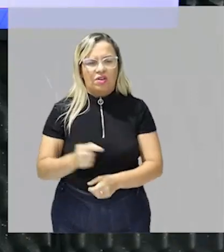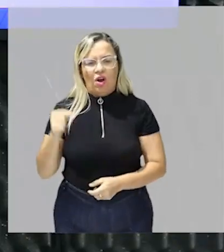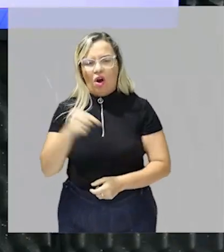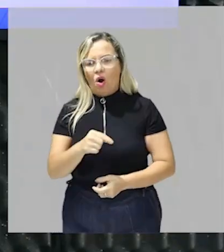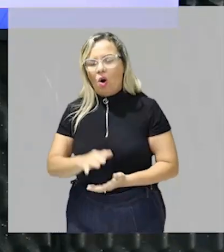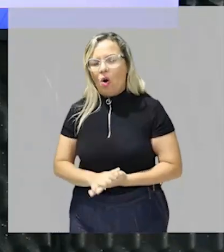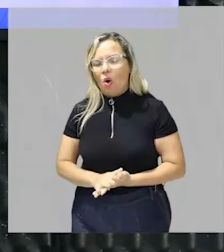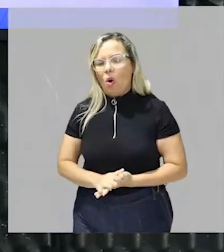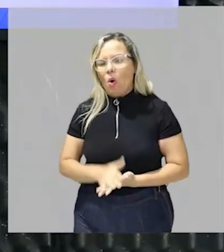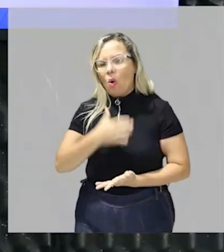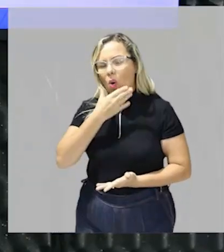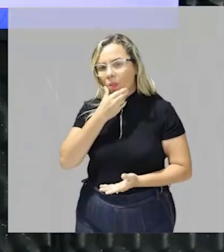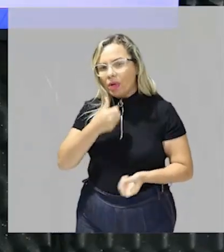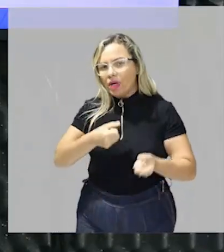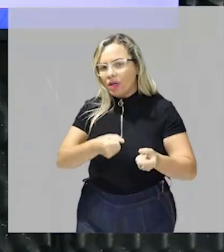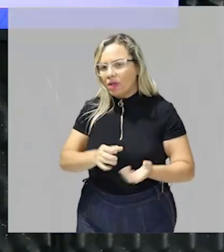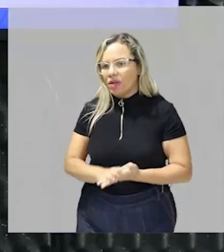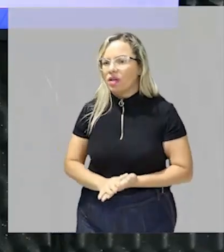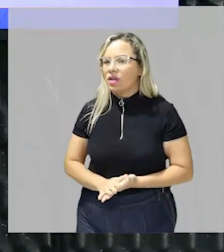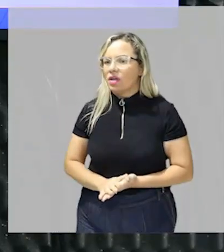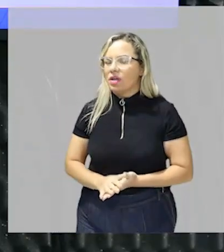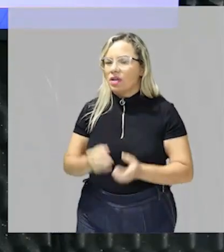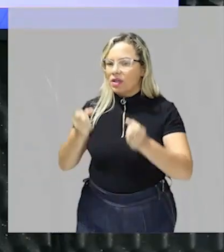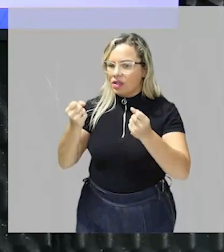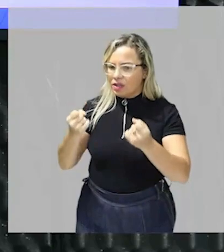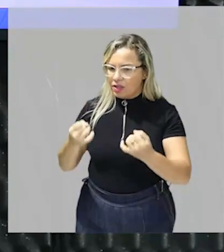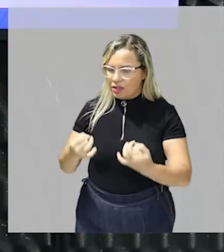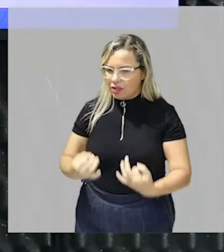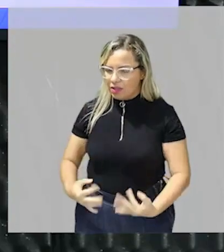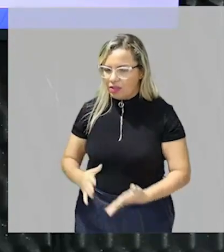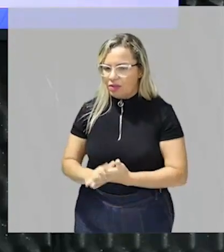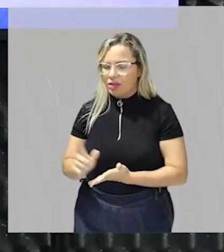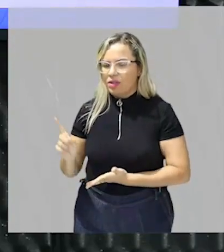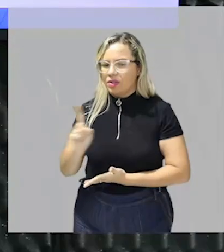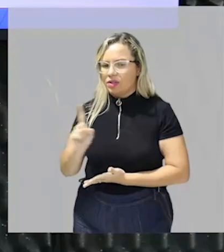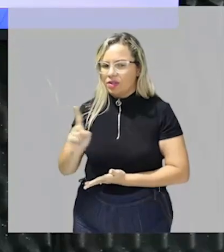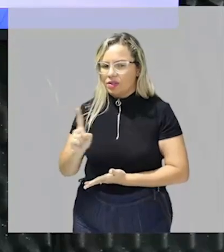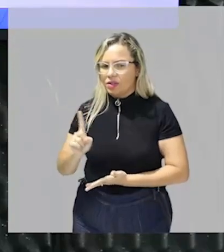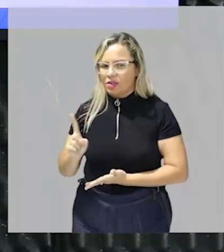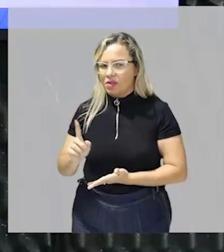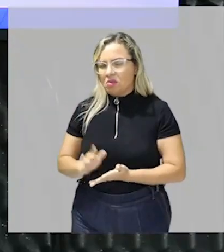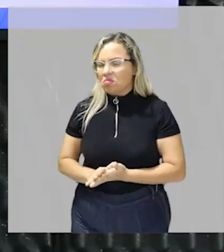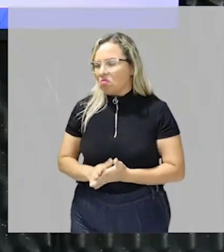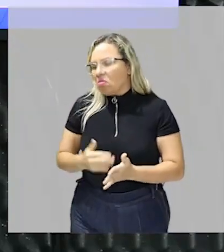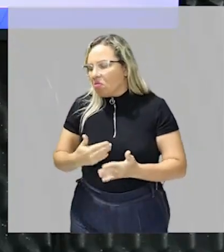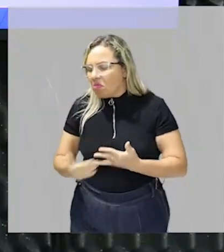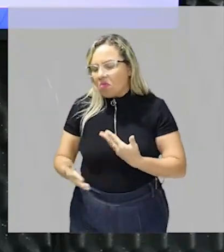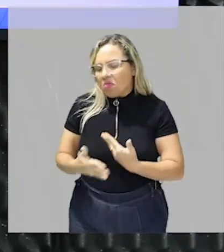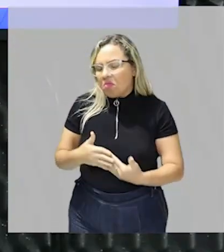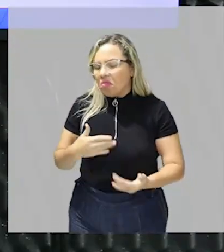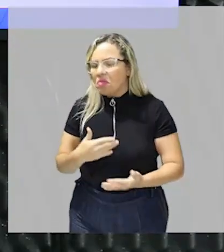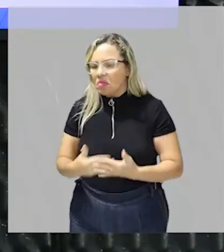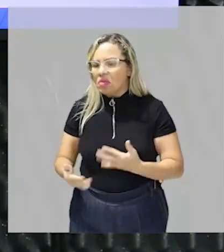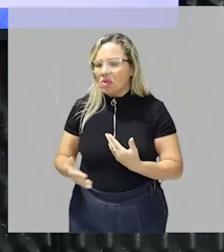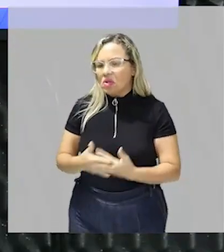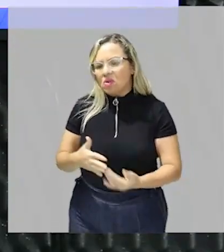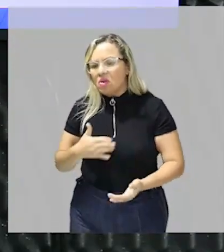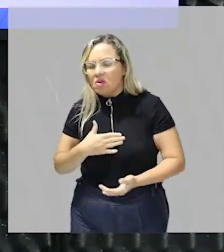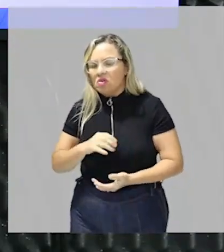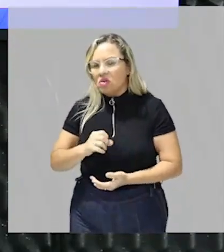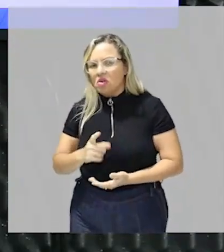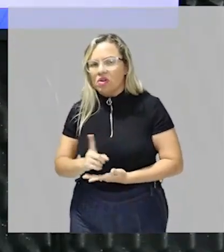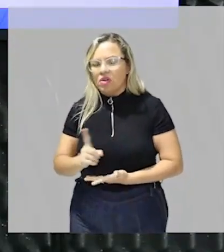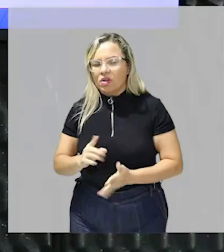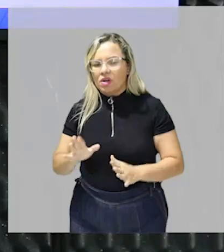explica que não que para ele tanto fez como tanto faz mas graças ao